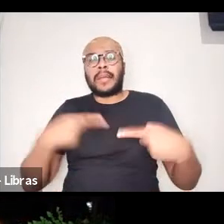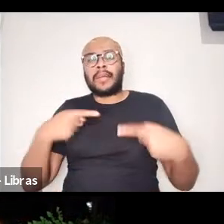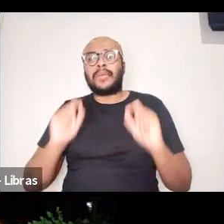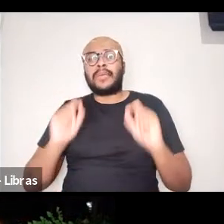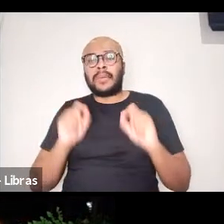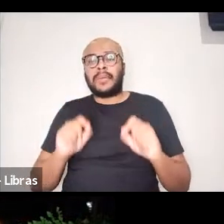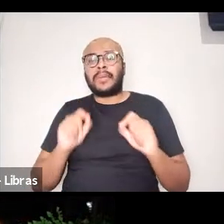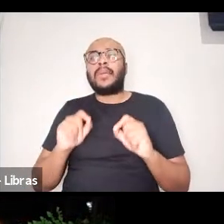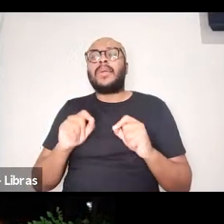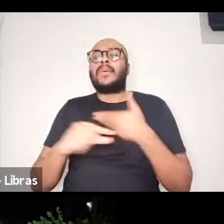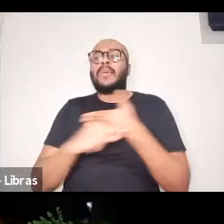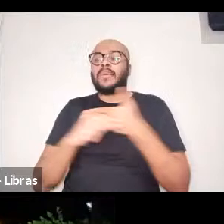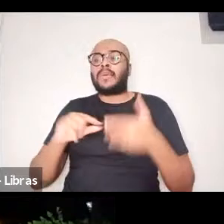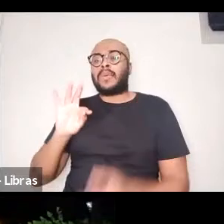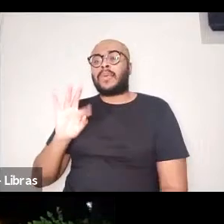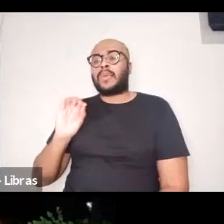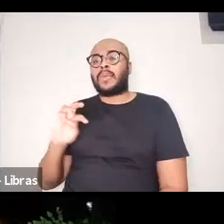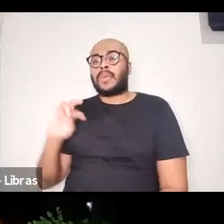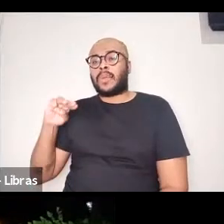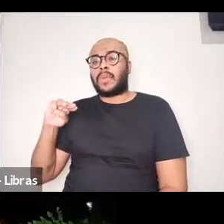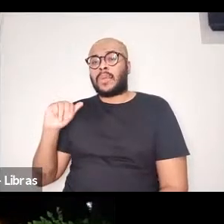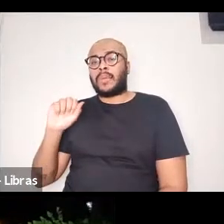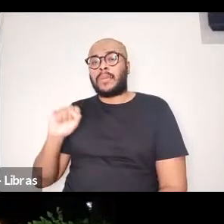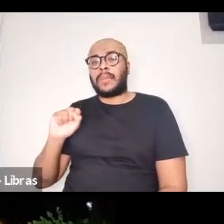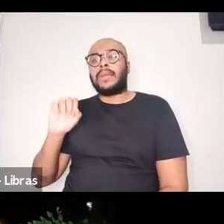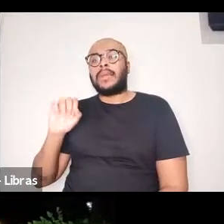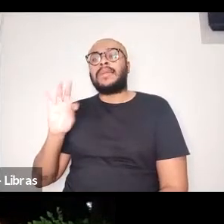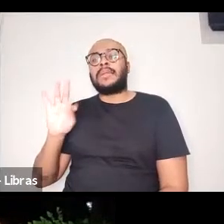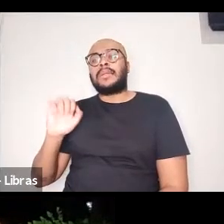Tadeu da Silva com o professor,